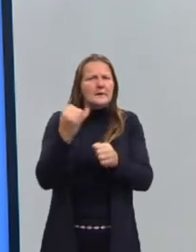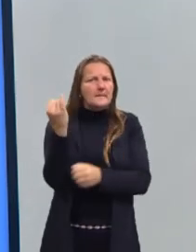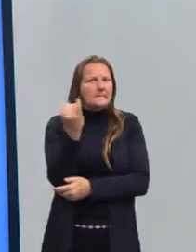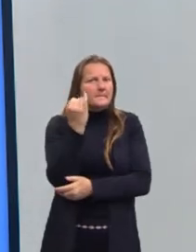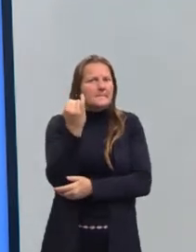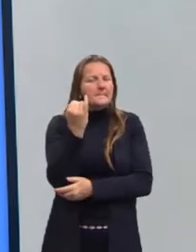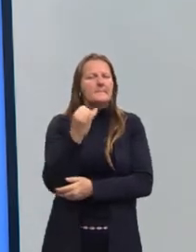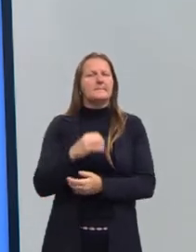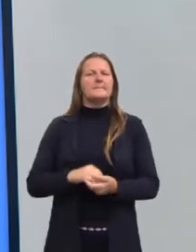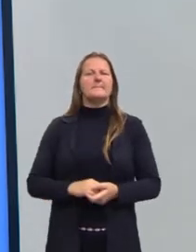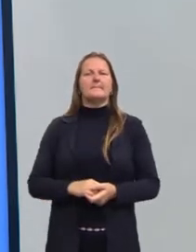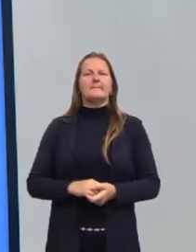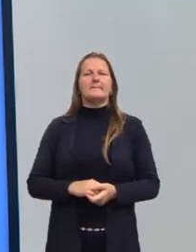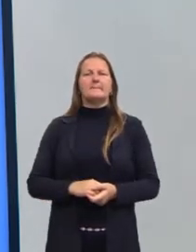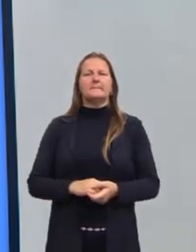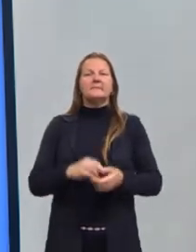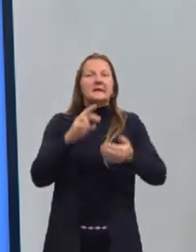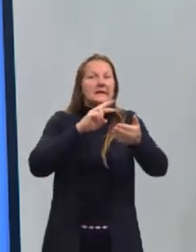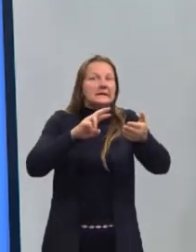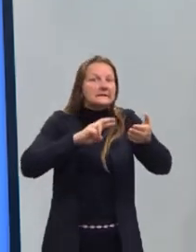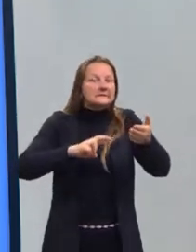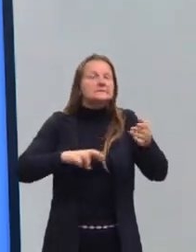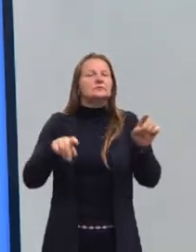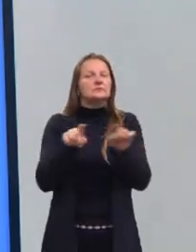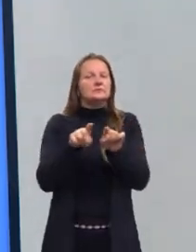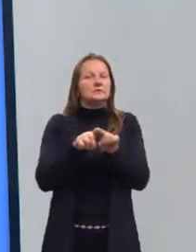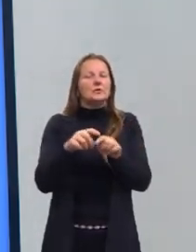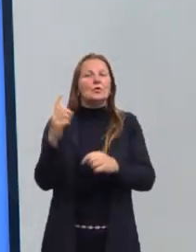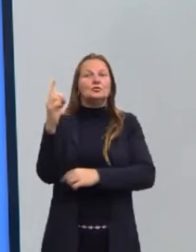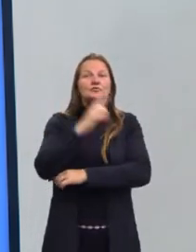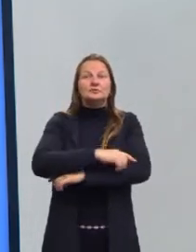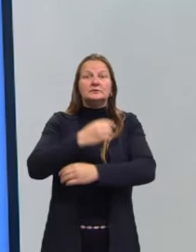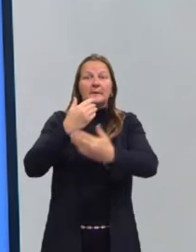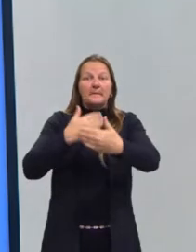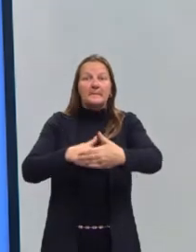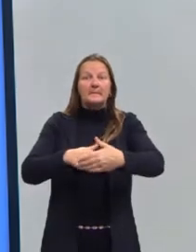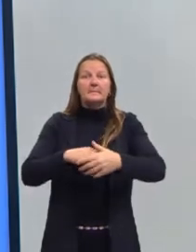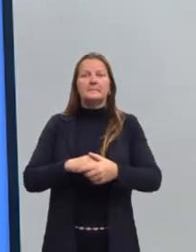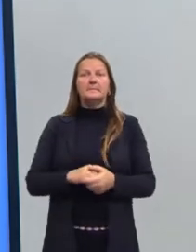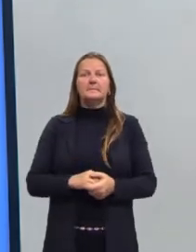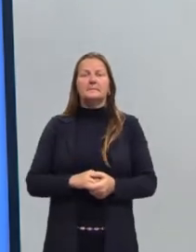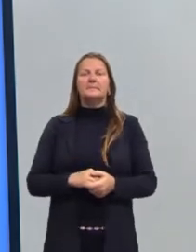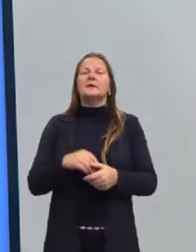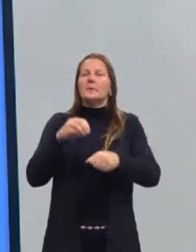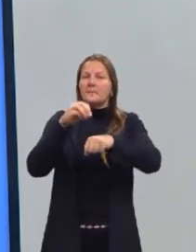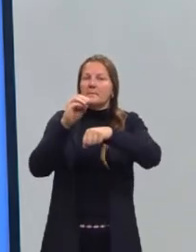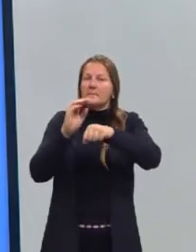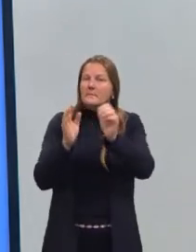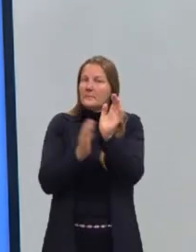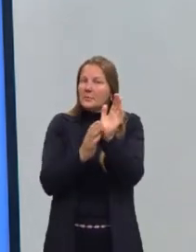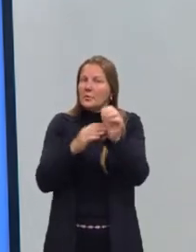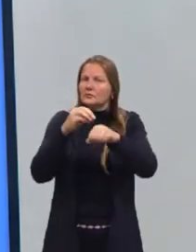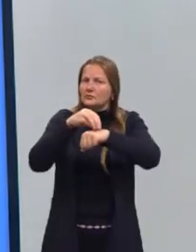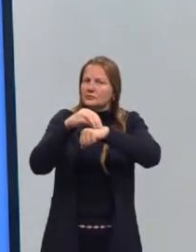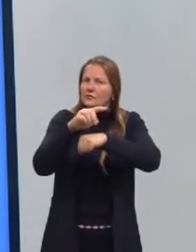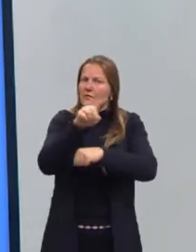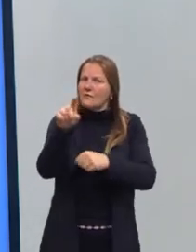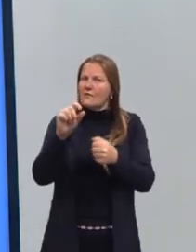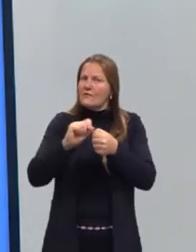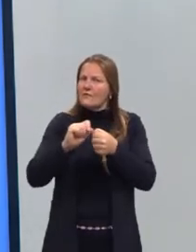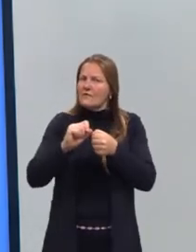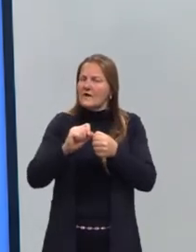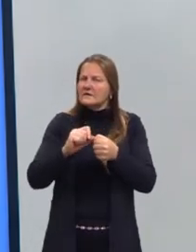também para a redação. E outra coisa, uma sugestão no dia da prova. Eu sugiro que você faça as questões